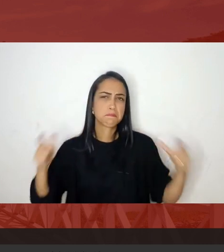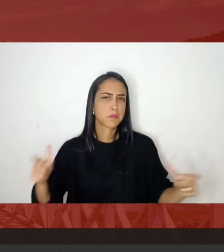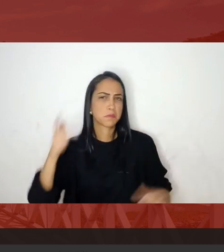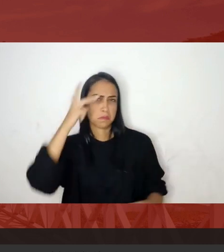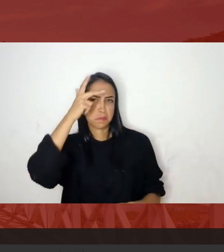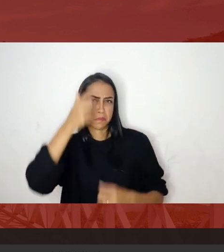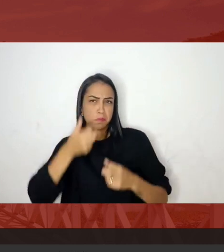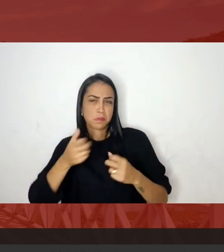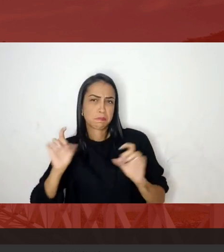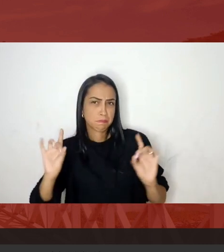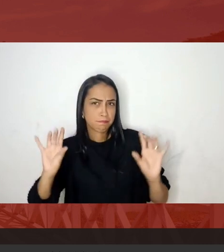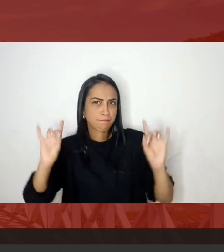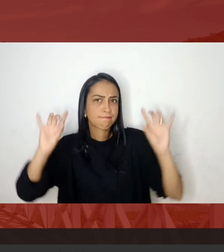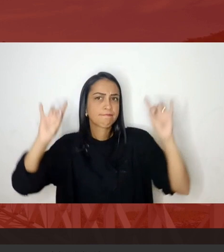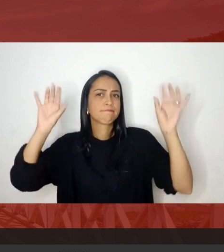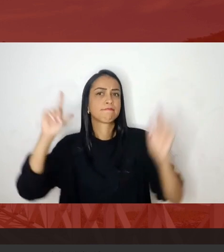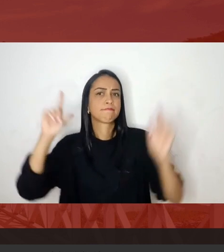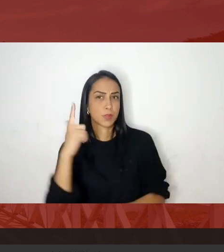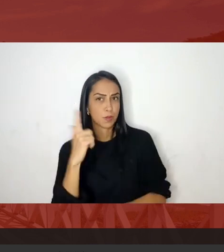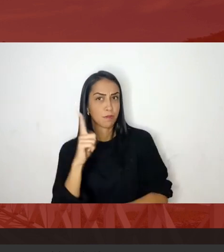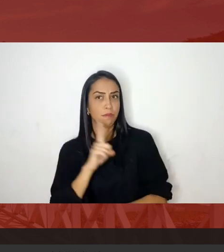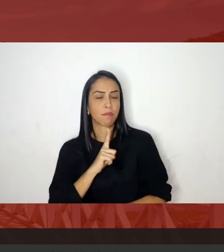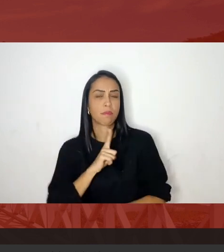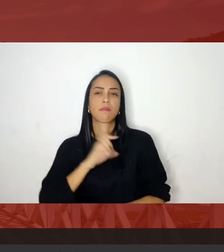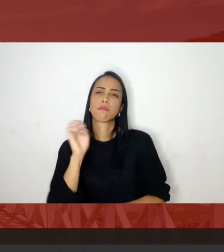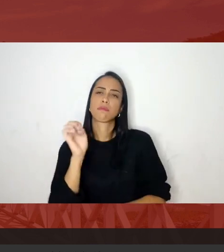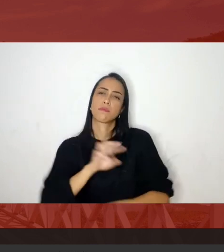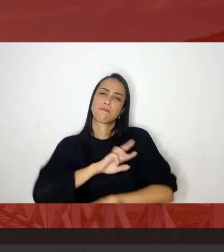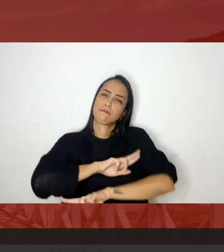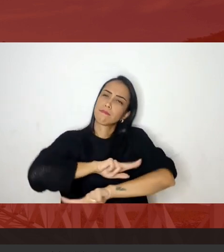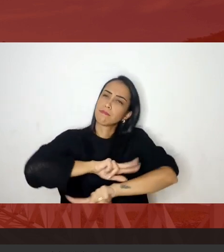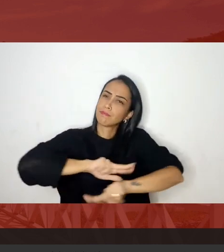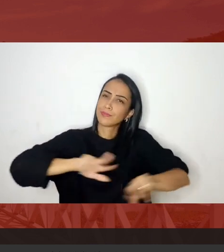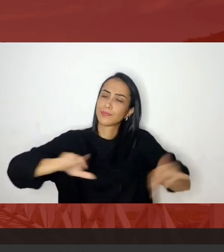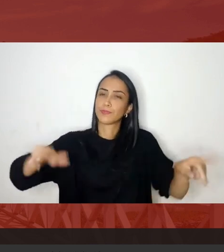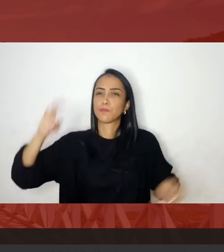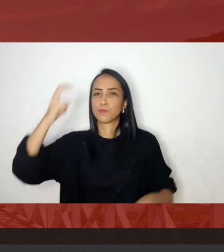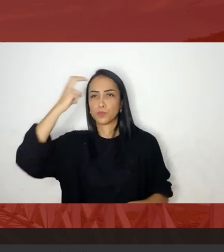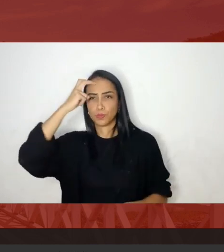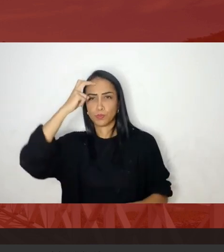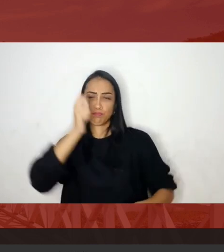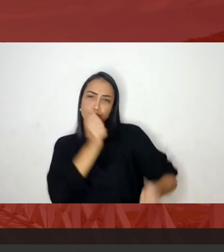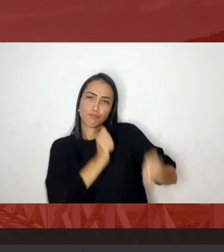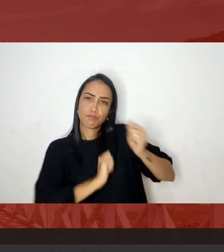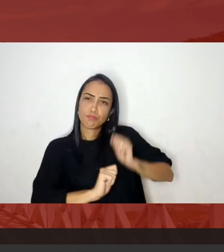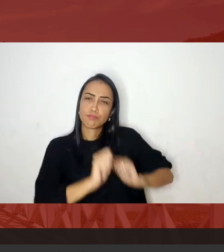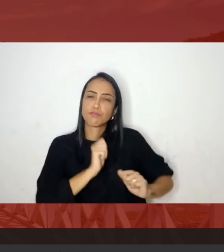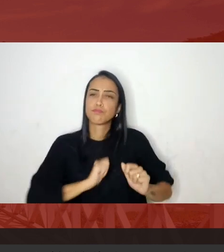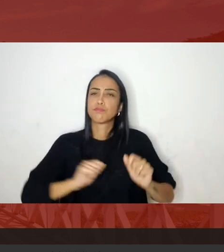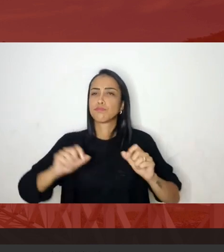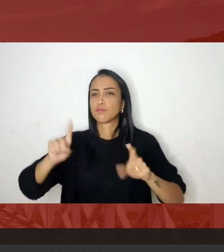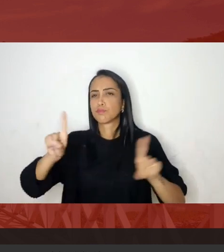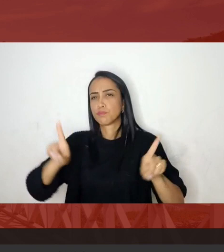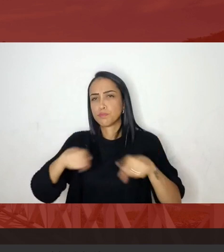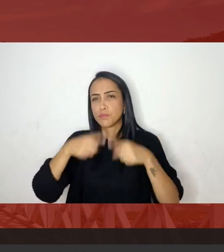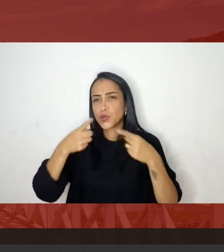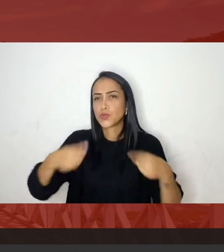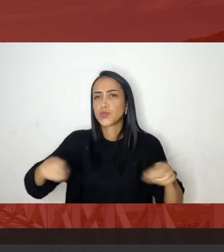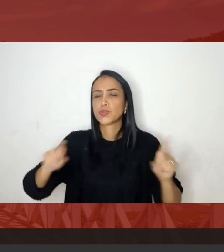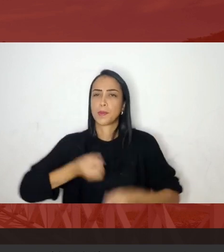são as diversas expressões culturais de seus artistas de seus músicos de seus poetas de seus